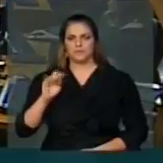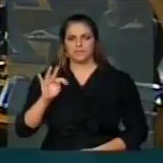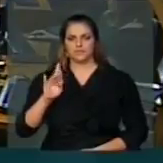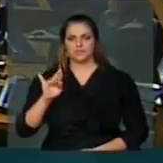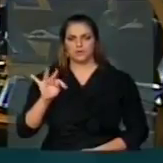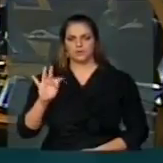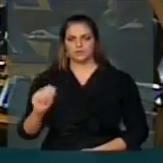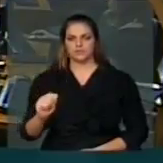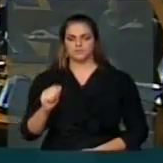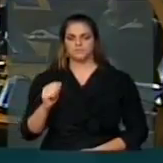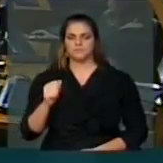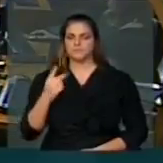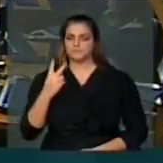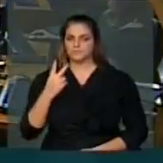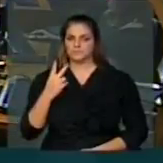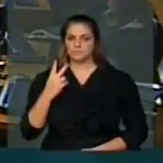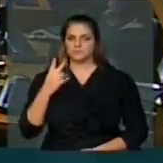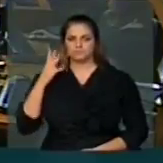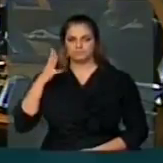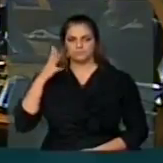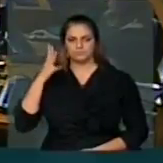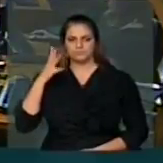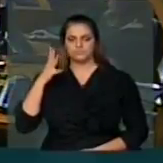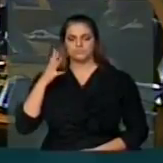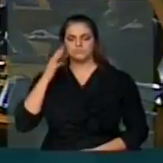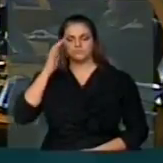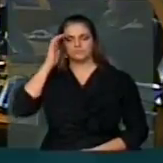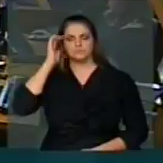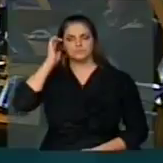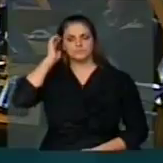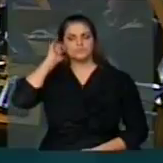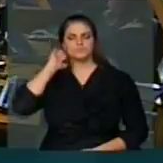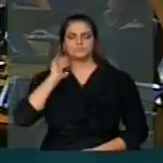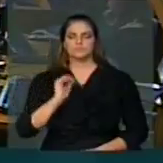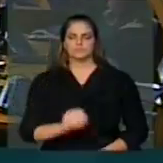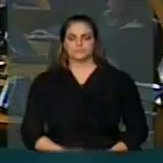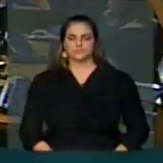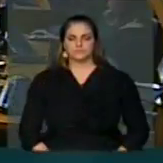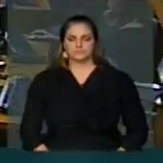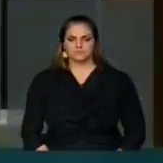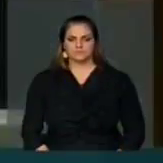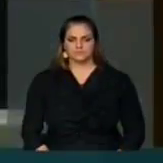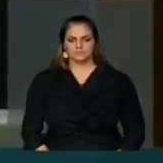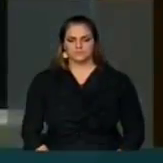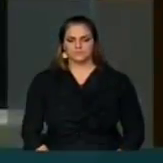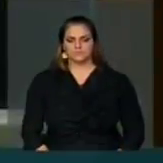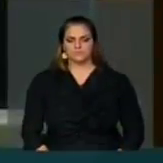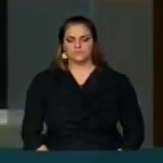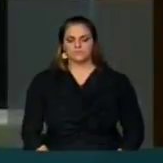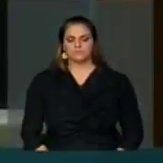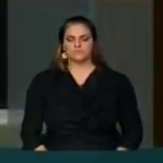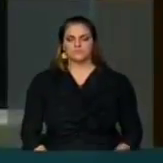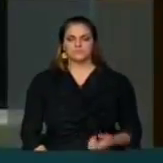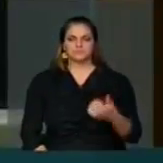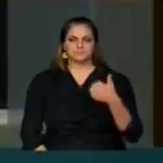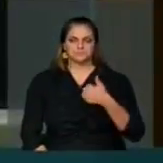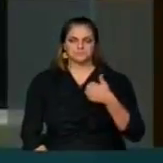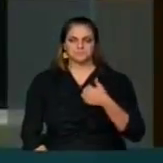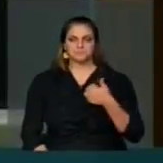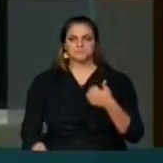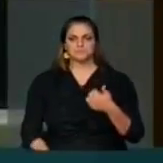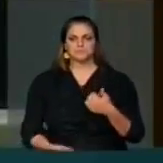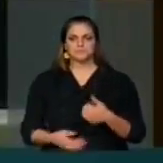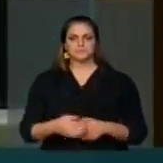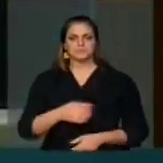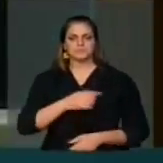pronunciamentos que eu peço a V. Exª que deu encaminhamento nos termos regimentais. Um trata da educação em Pernambuco, no ensino